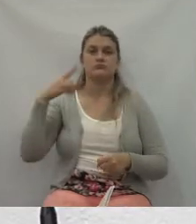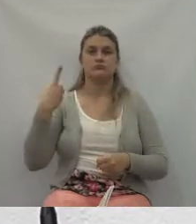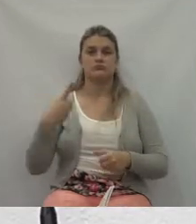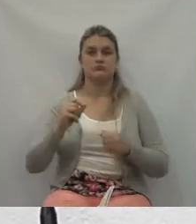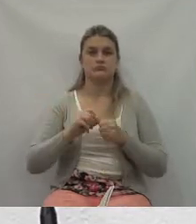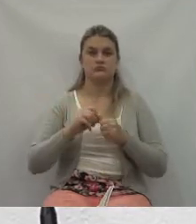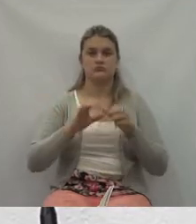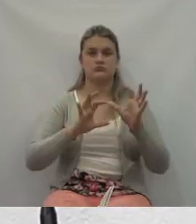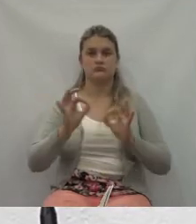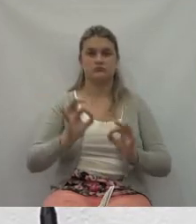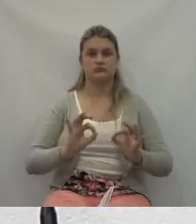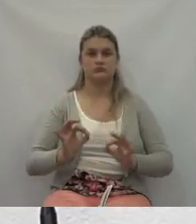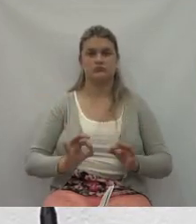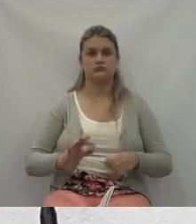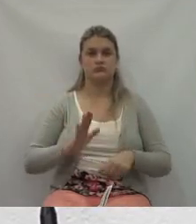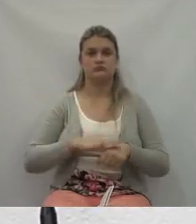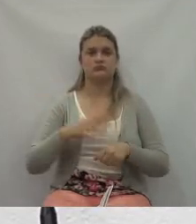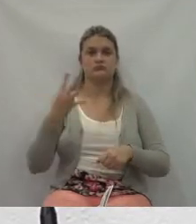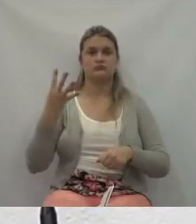400